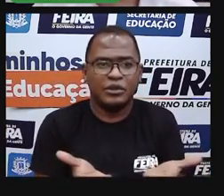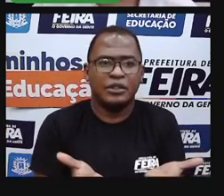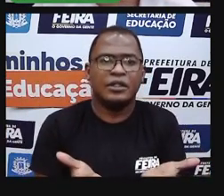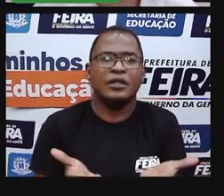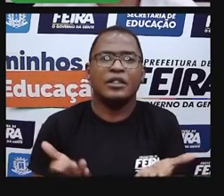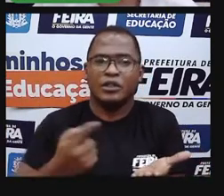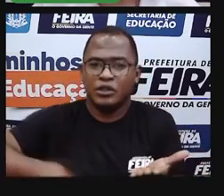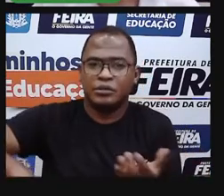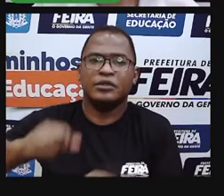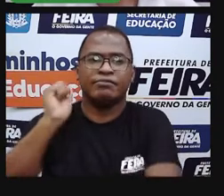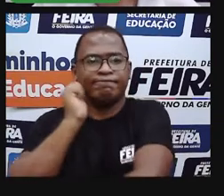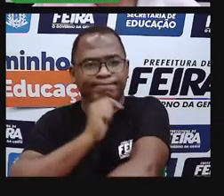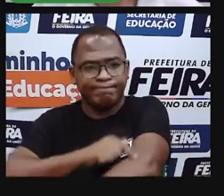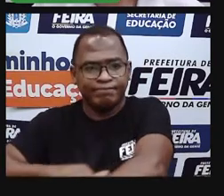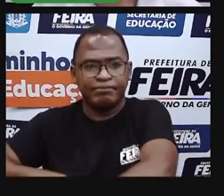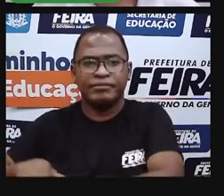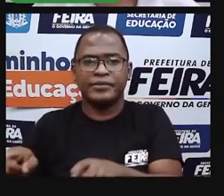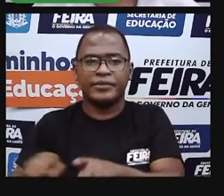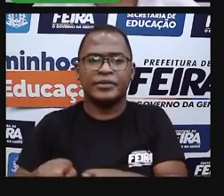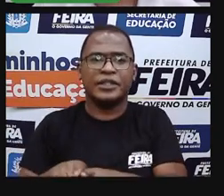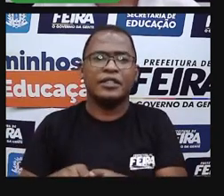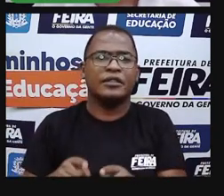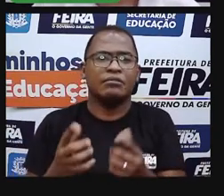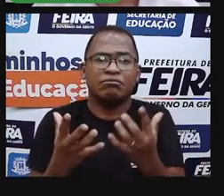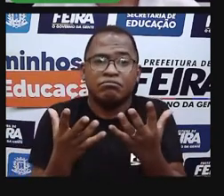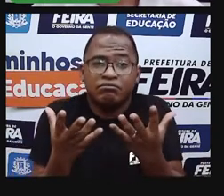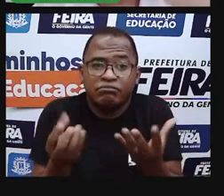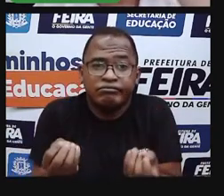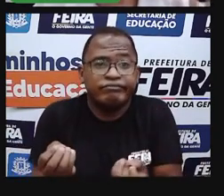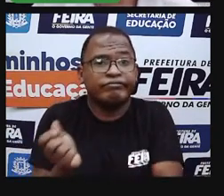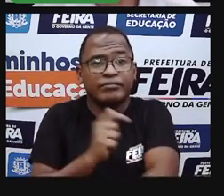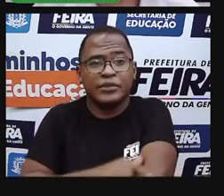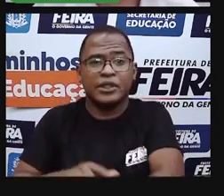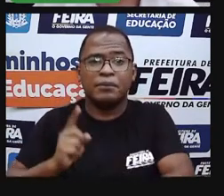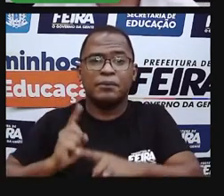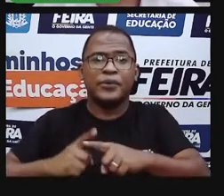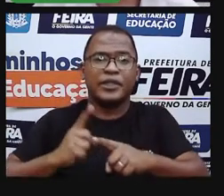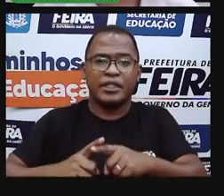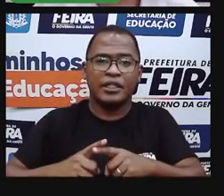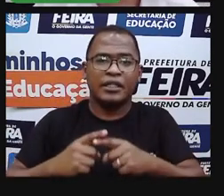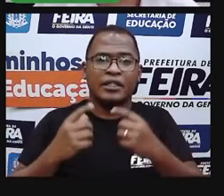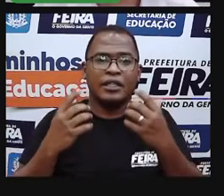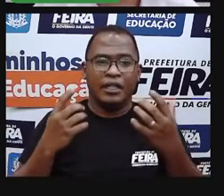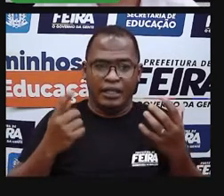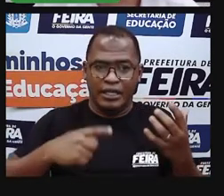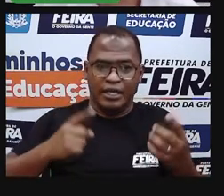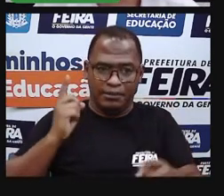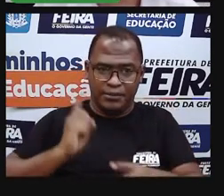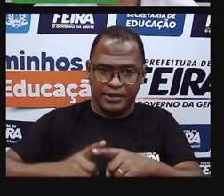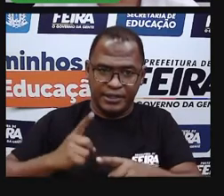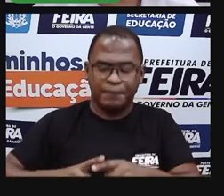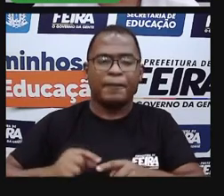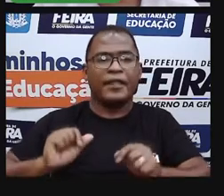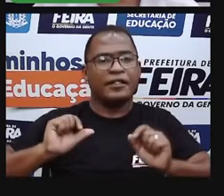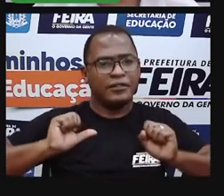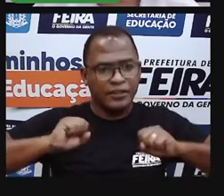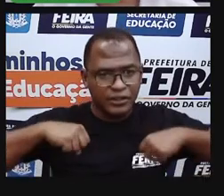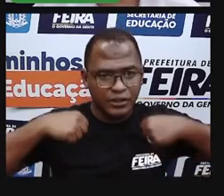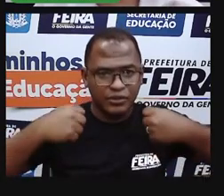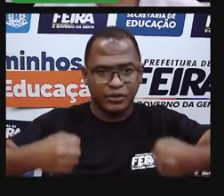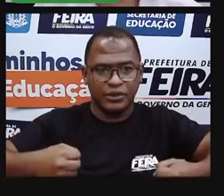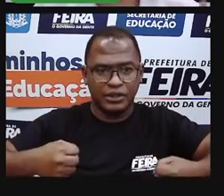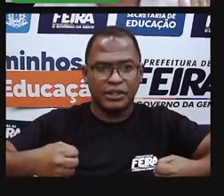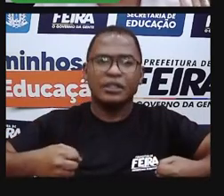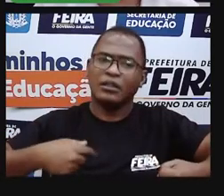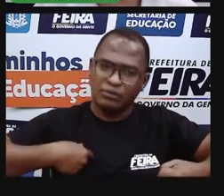respeitadas e muito... ter muitas garantias na vida deles, assim como também nós precisamos